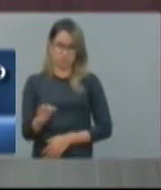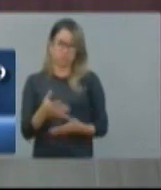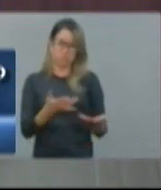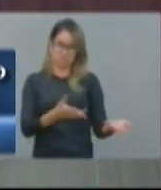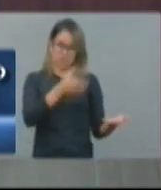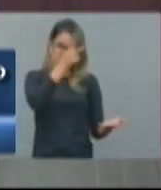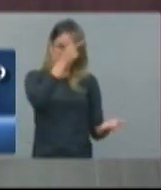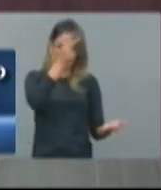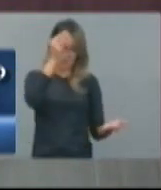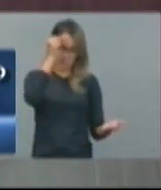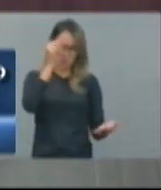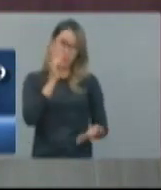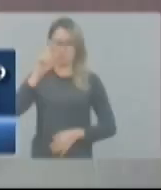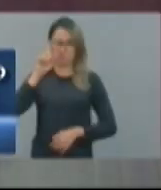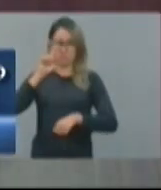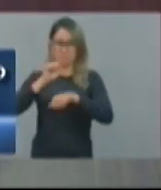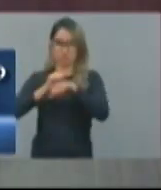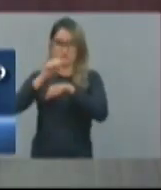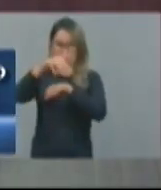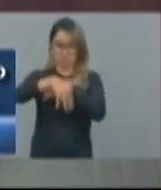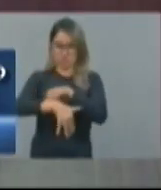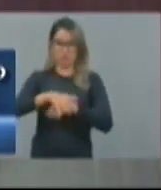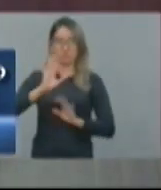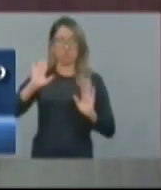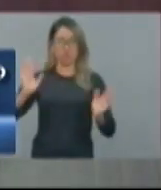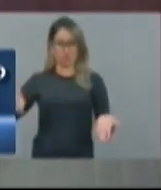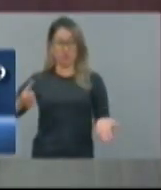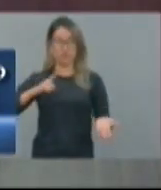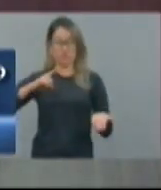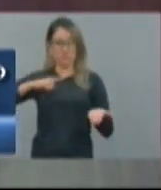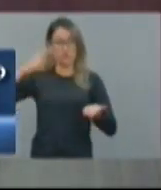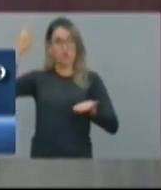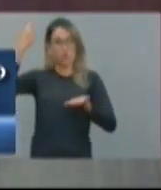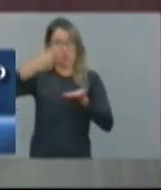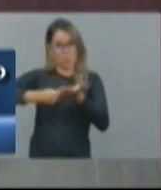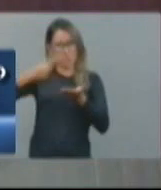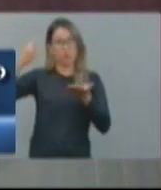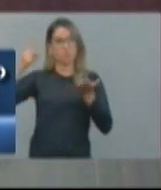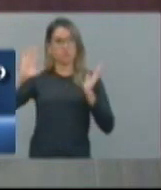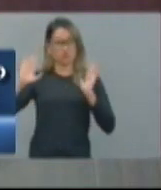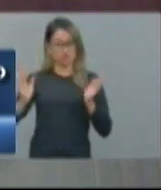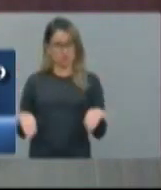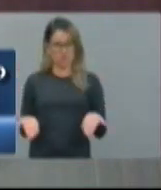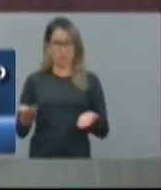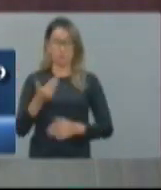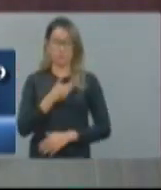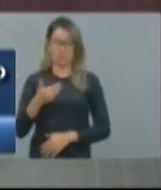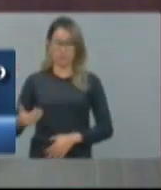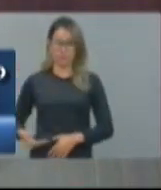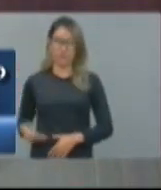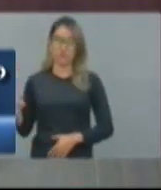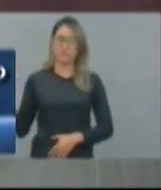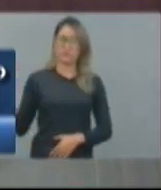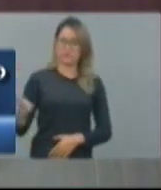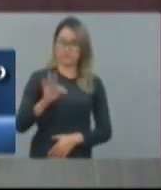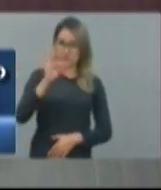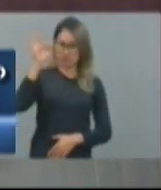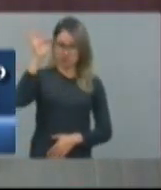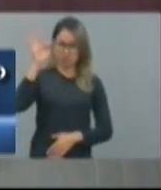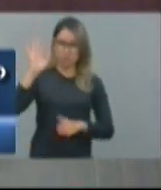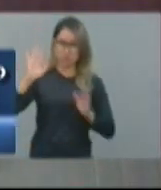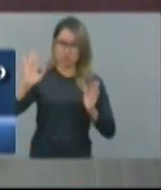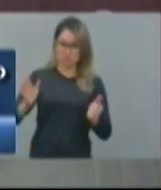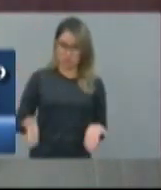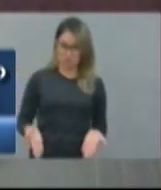33% com saúde. O governo do Estado está batalhando que o governo federal entre com custeio da metade dos